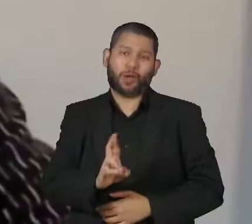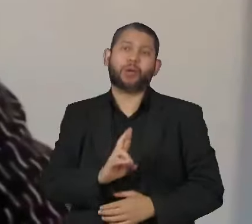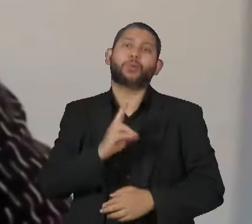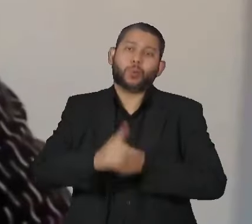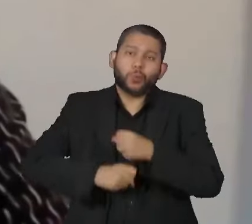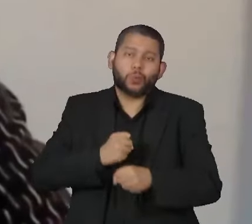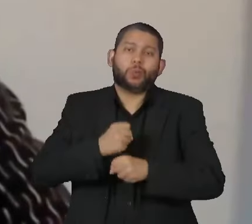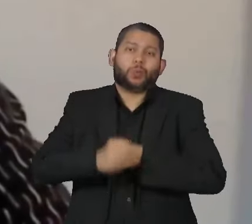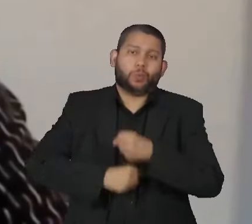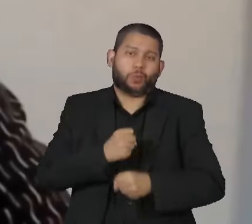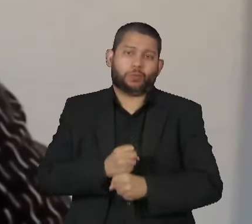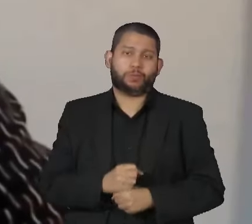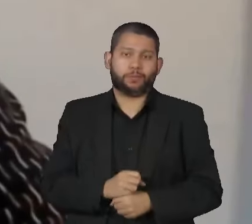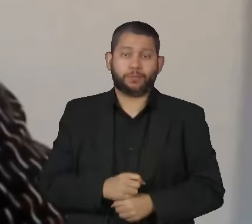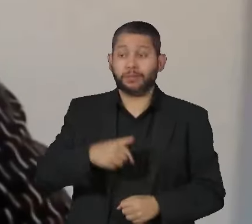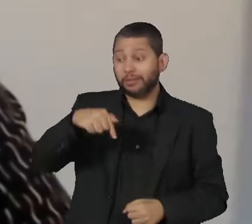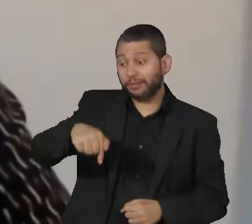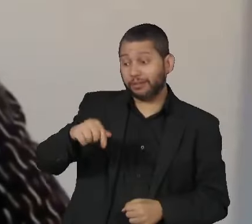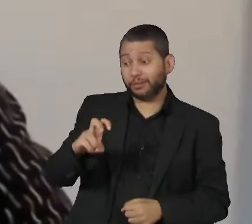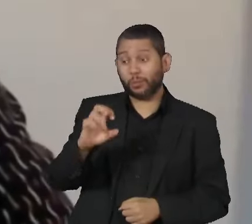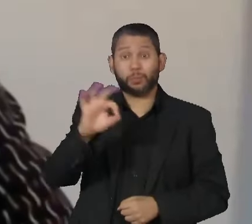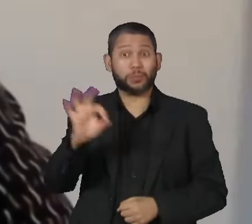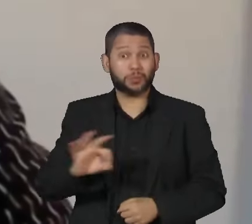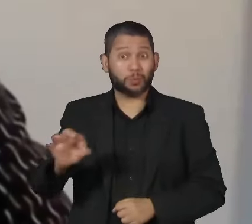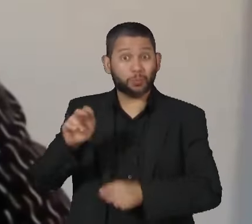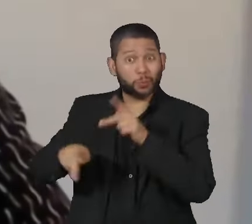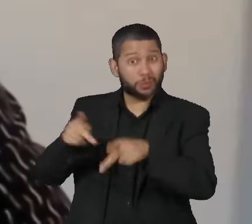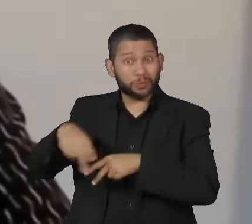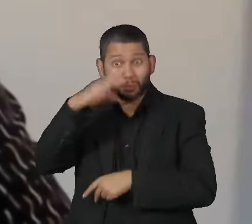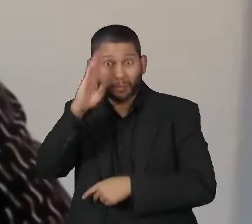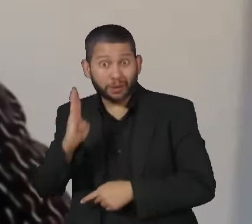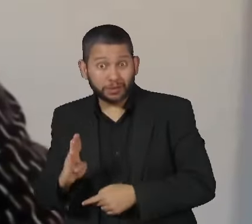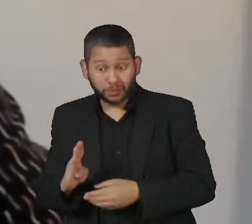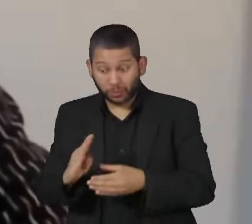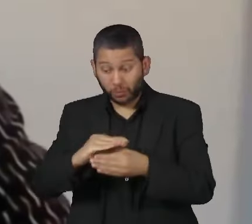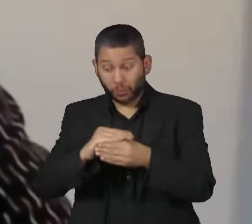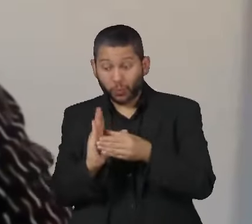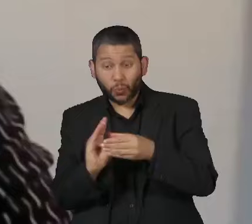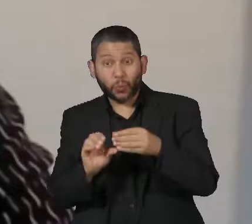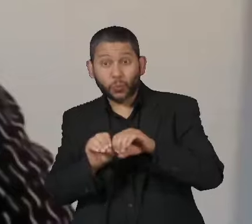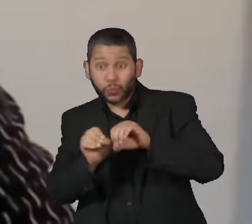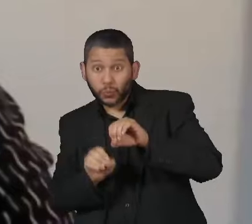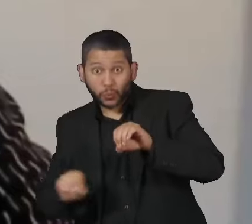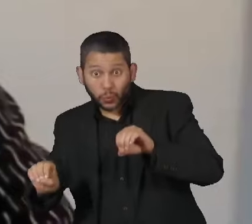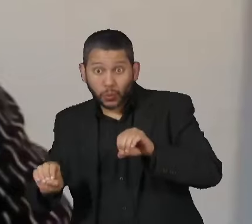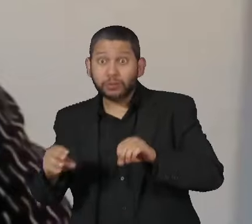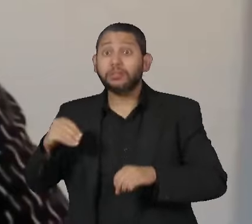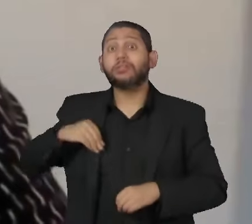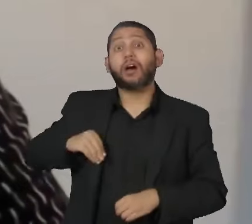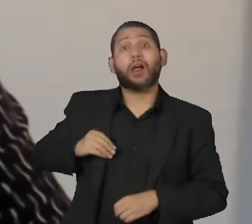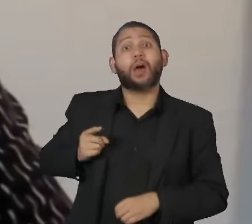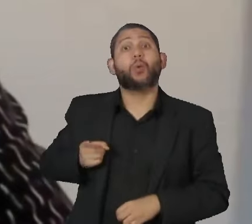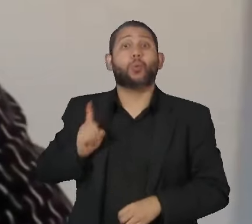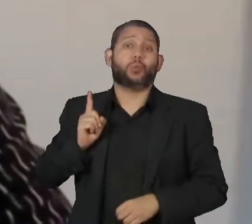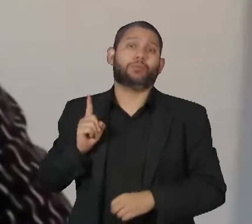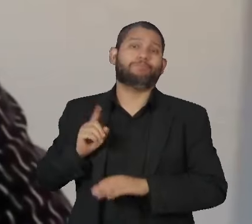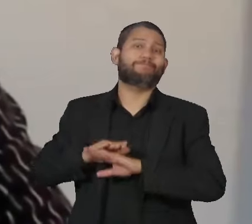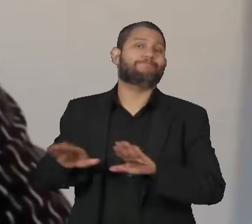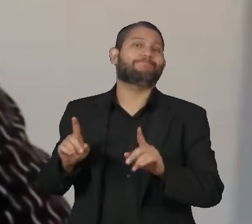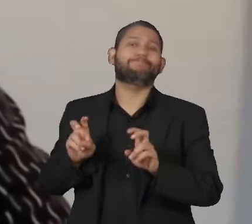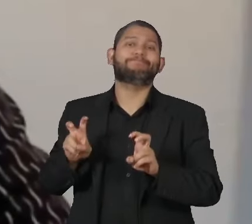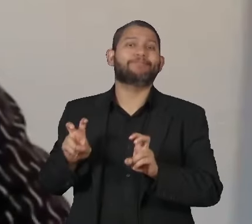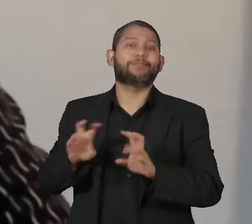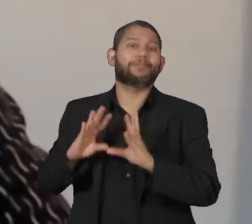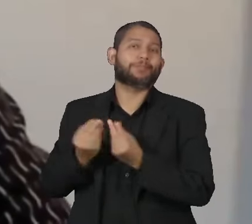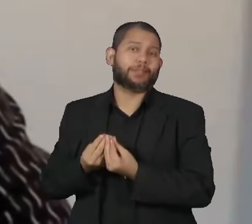75% da população brasileira que não tem esgoto vive com até um salário mínimo per capita. São pessoas